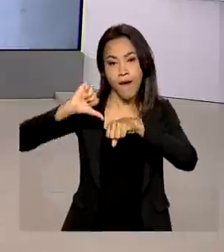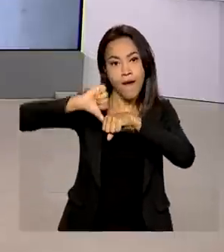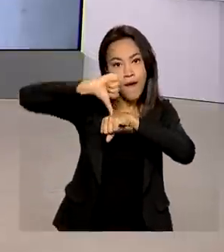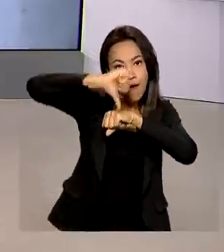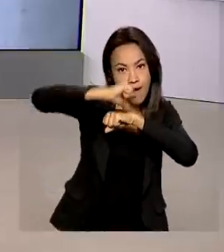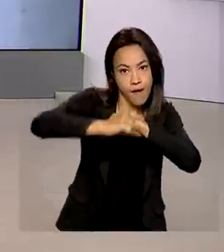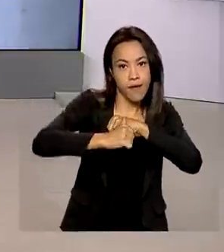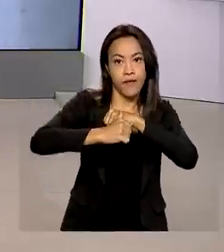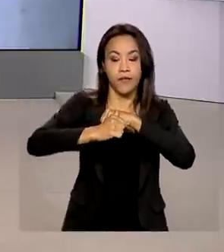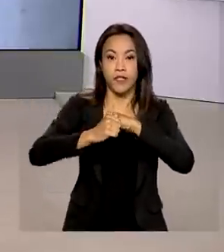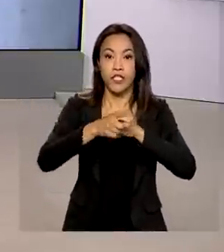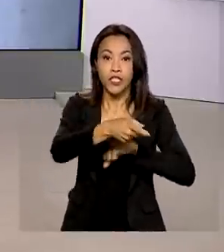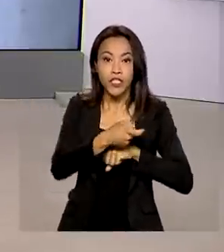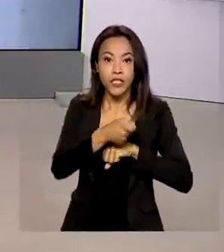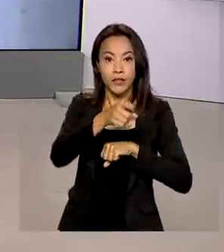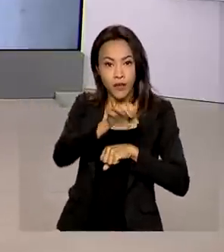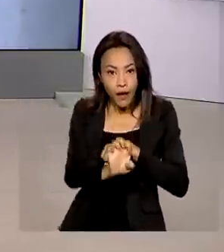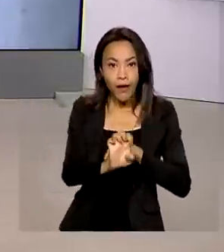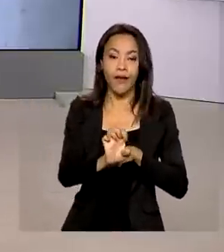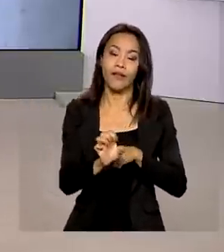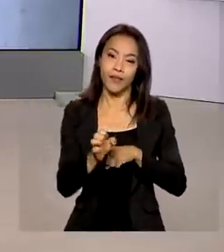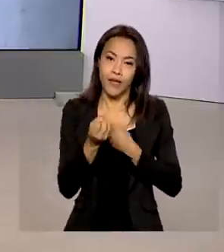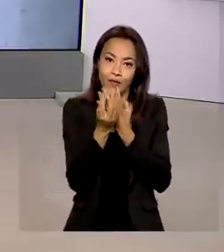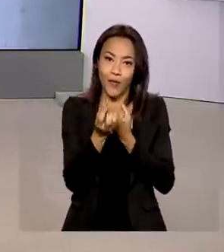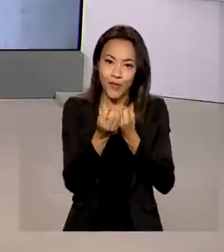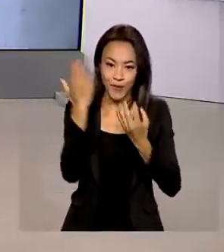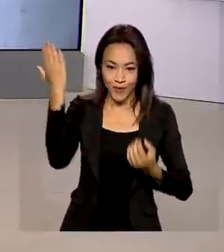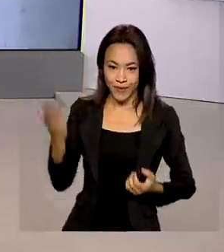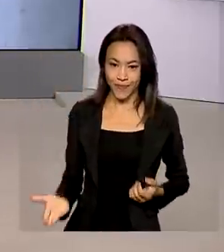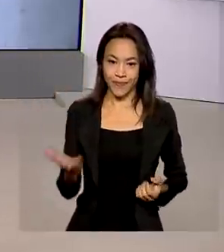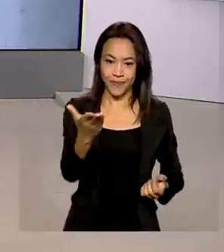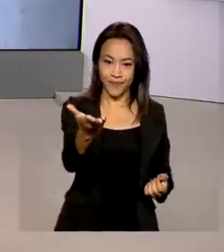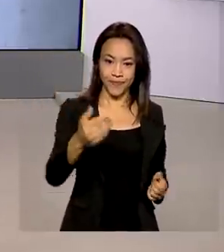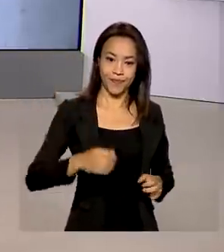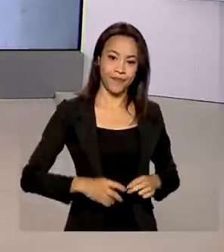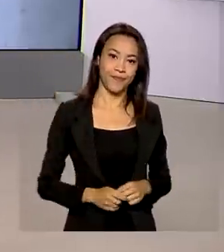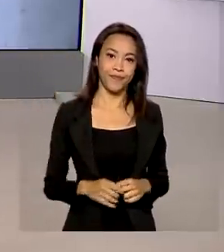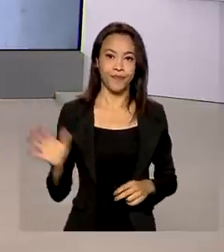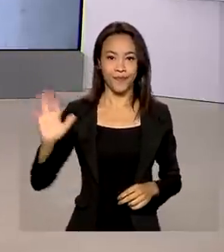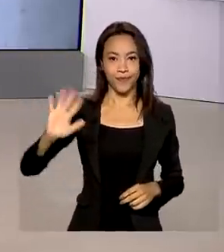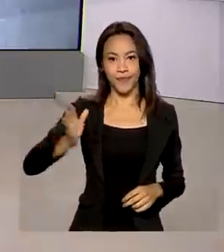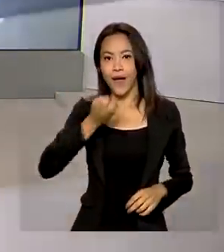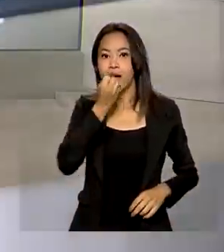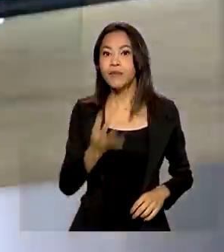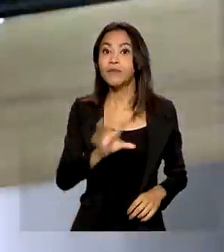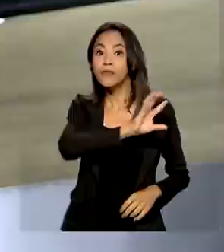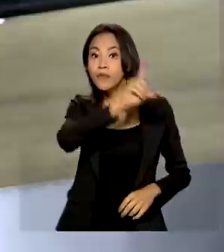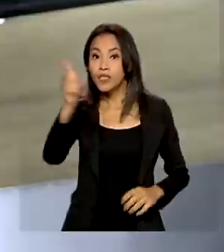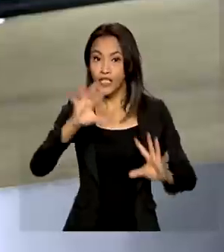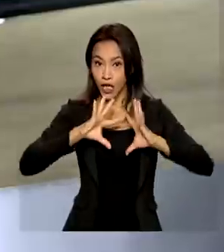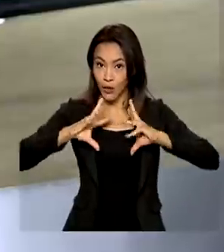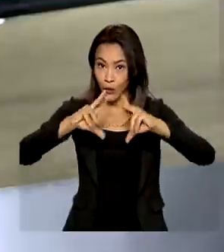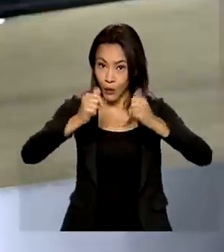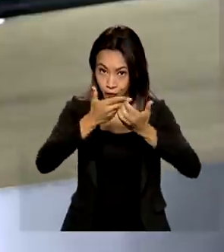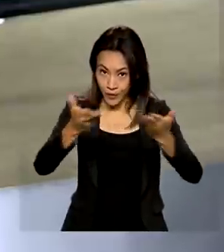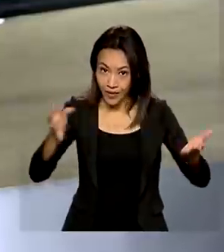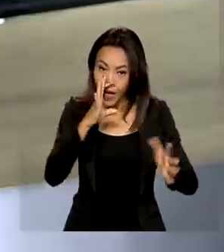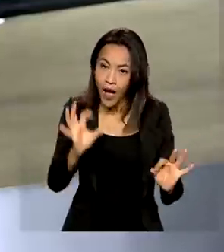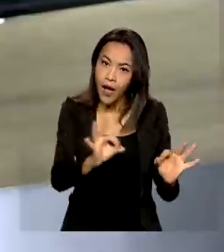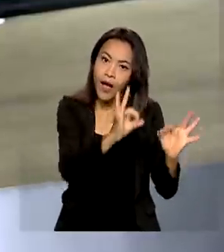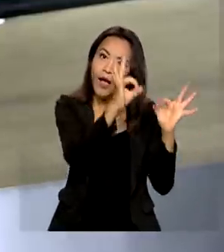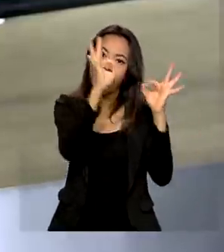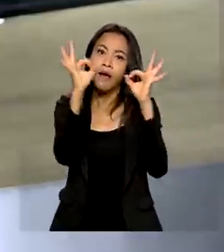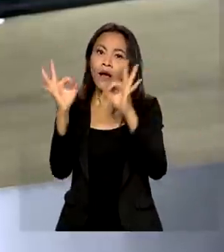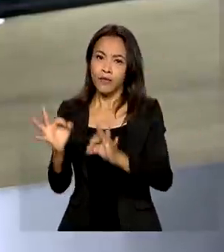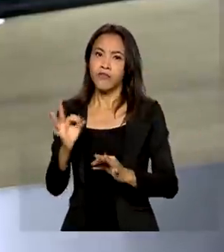traz as informações ao vivo para a gente. Glauco, bom dia para você. Olá, bom dia Natália, bom dia a todos que nos acompanham. O